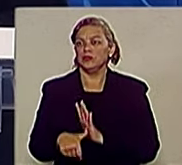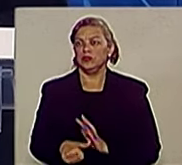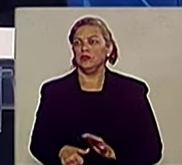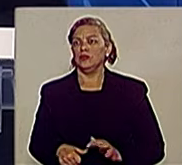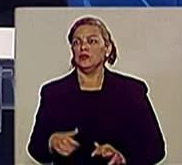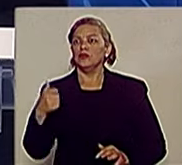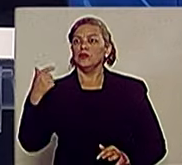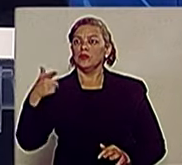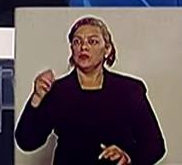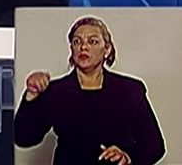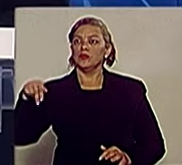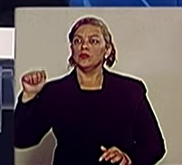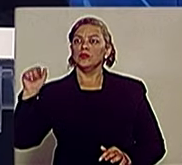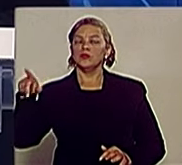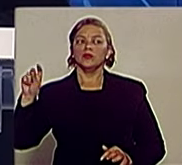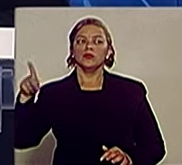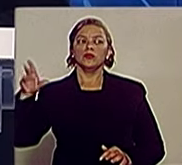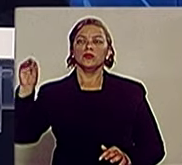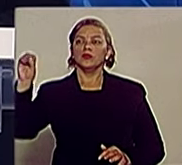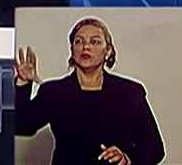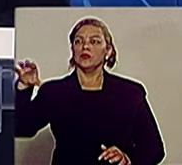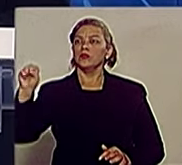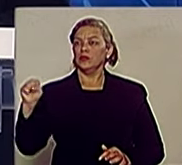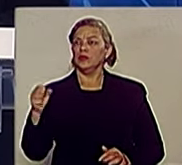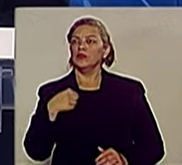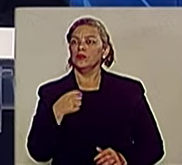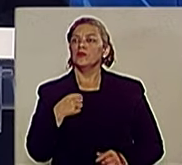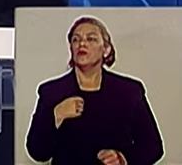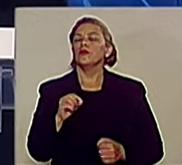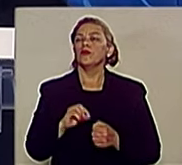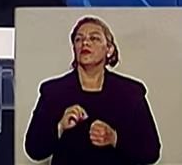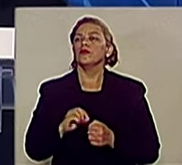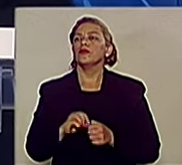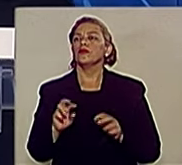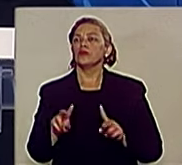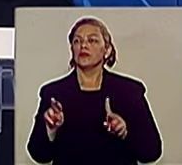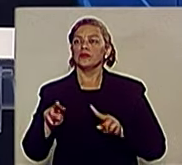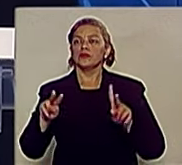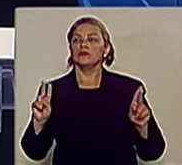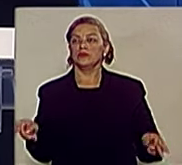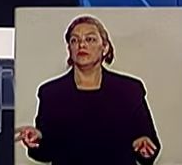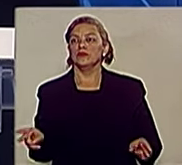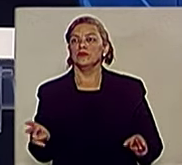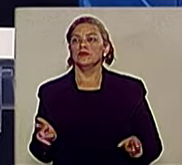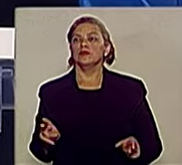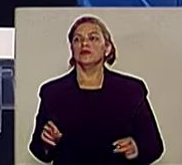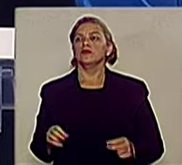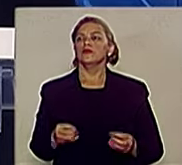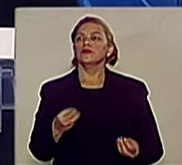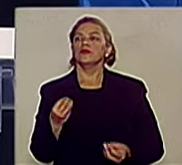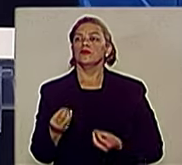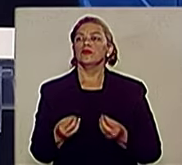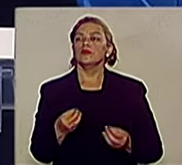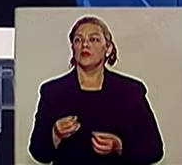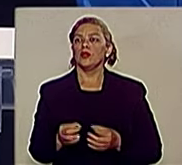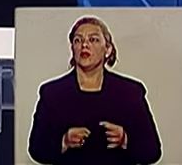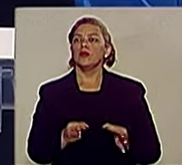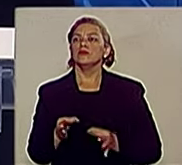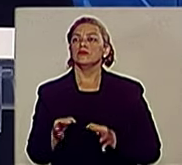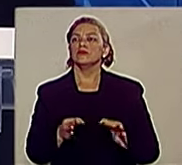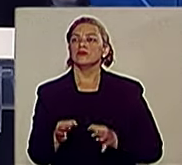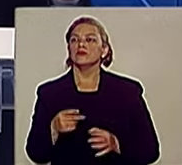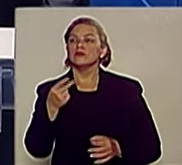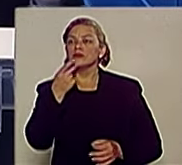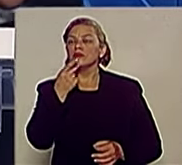muita coisa. Eu faria diferente, assim como os arquitetos estão dizendo que, na verdade, deveria ter espaço